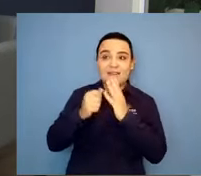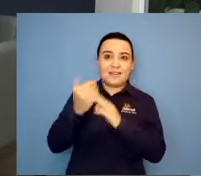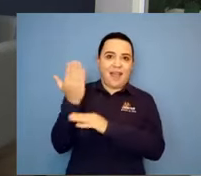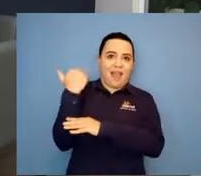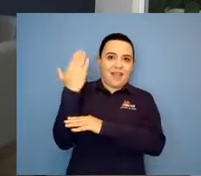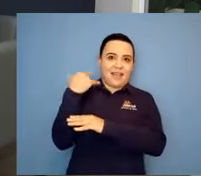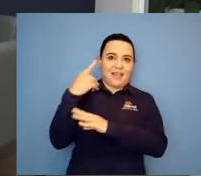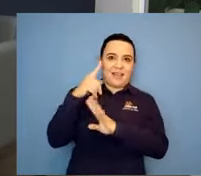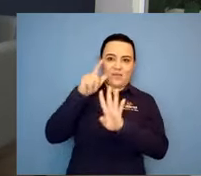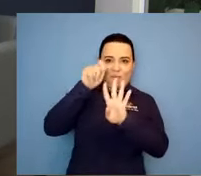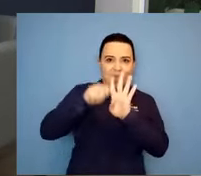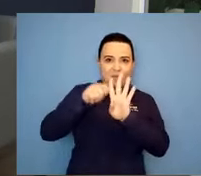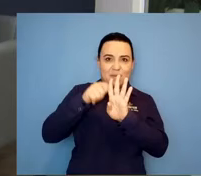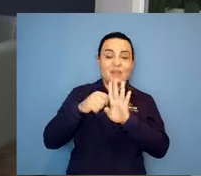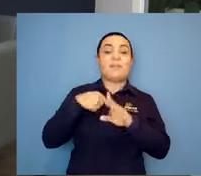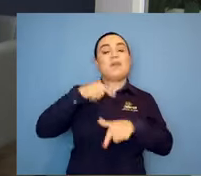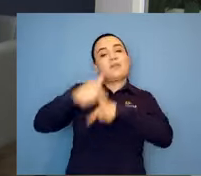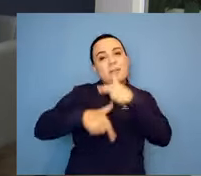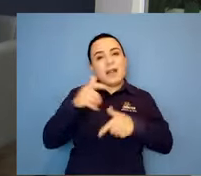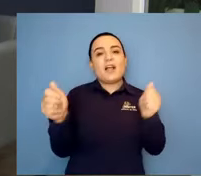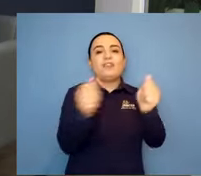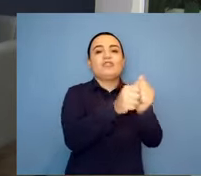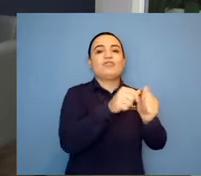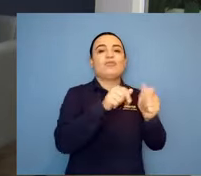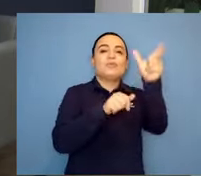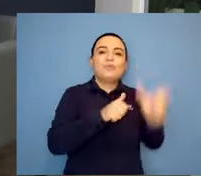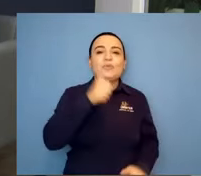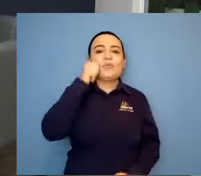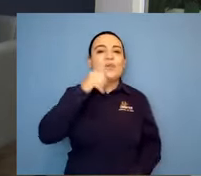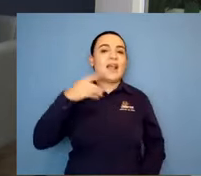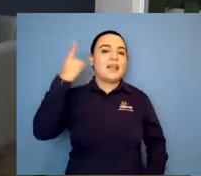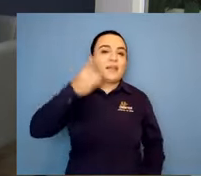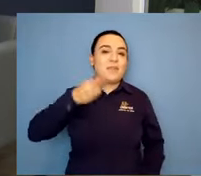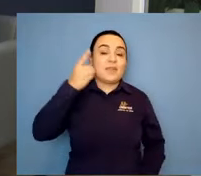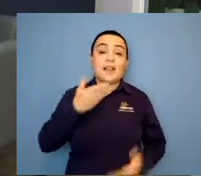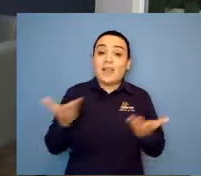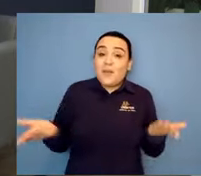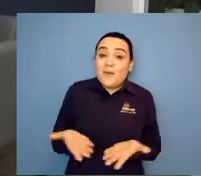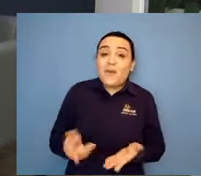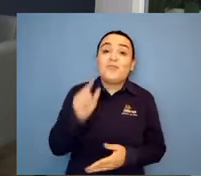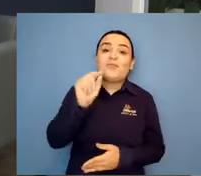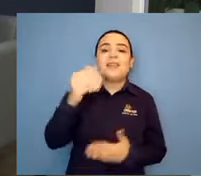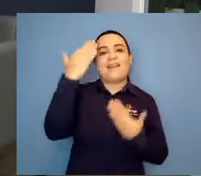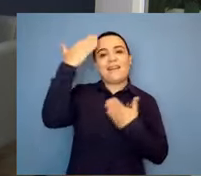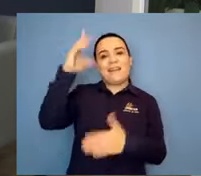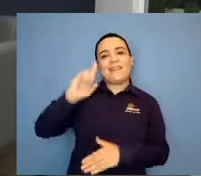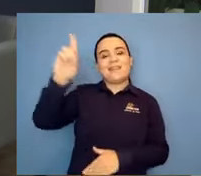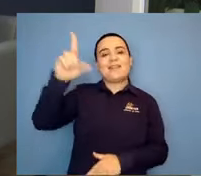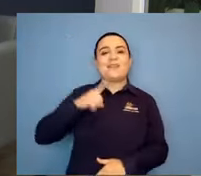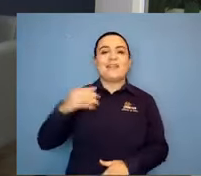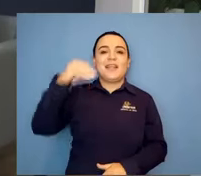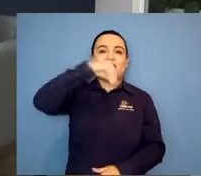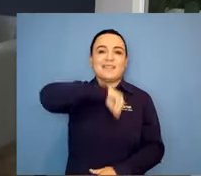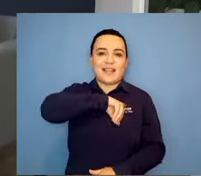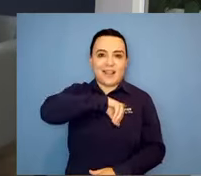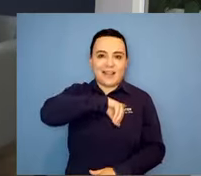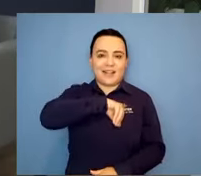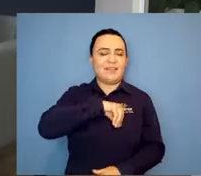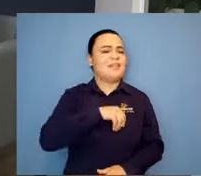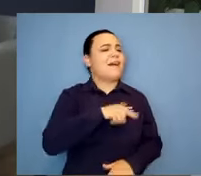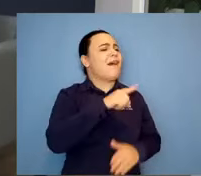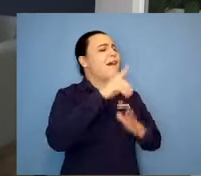deputada. E hoje, graças a Deus, eu tenho um salário. Que maravilha, né? É muito merecido, né? Você